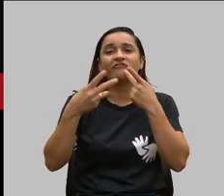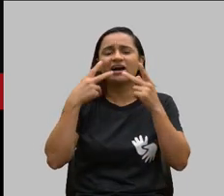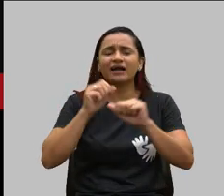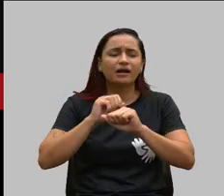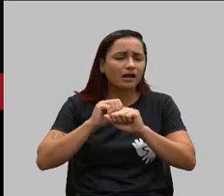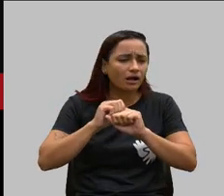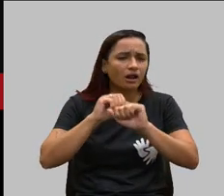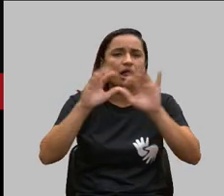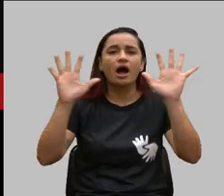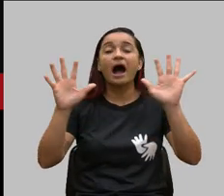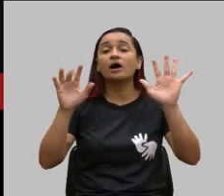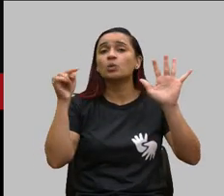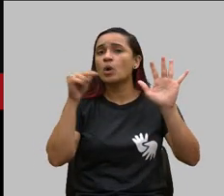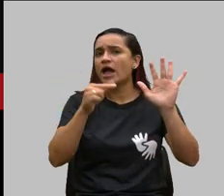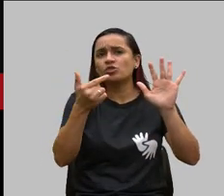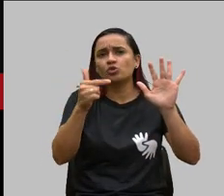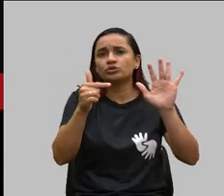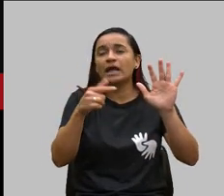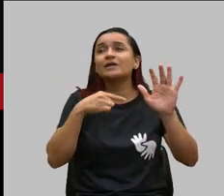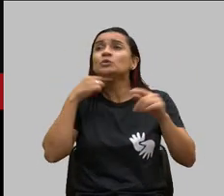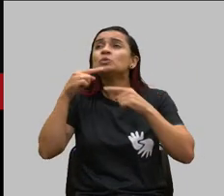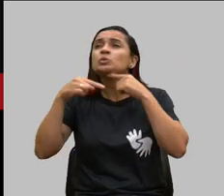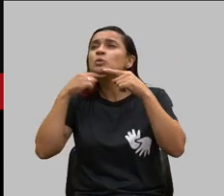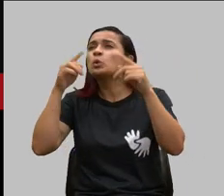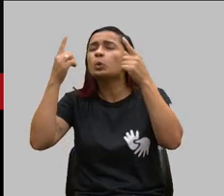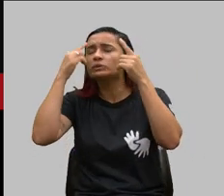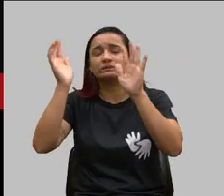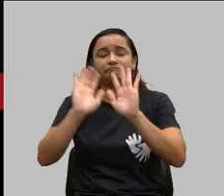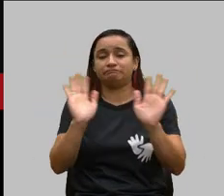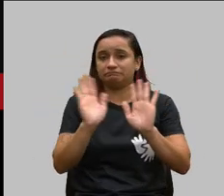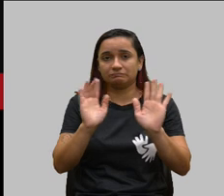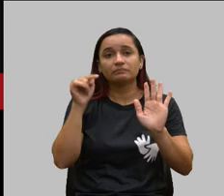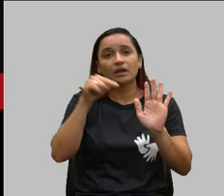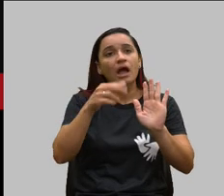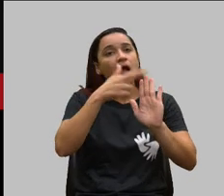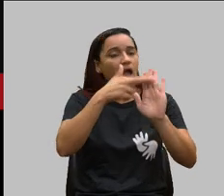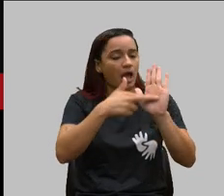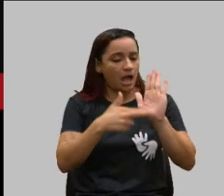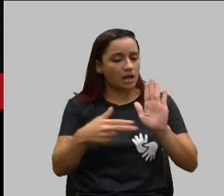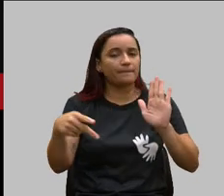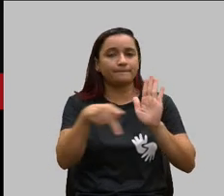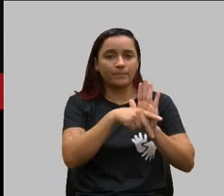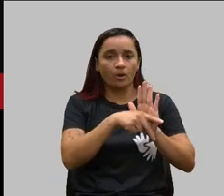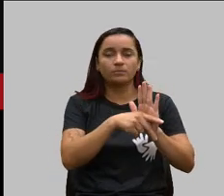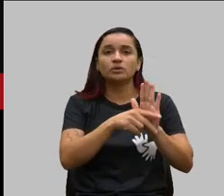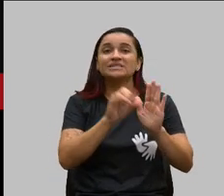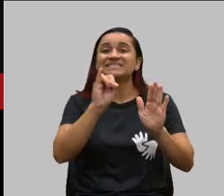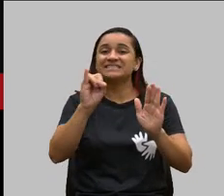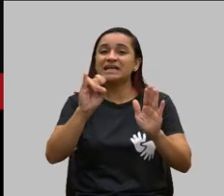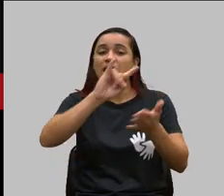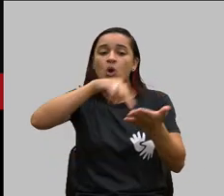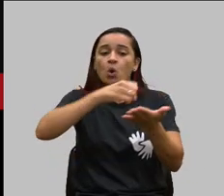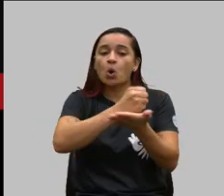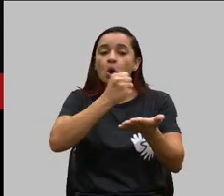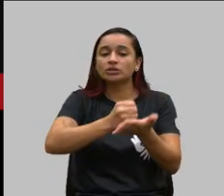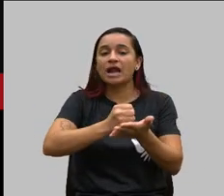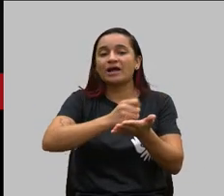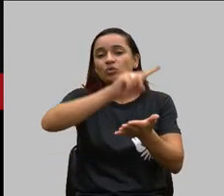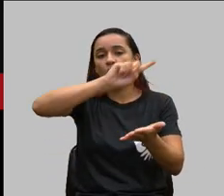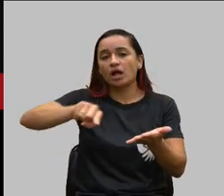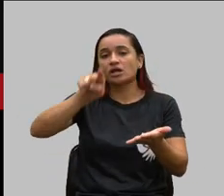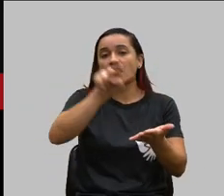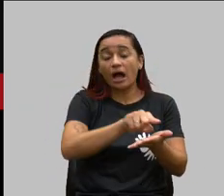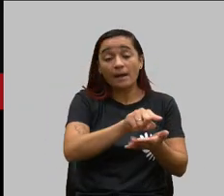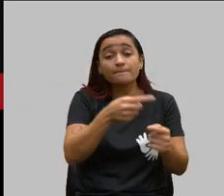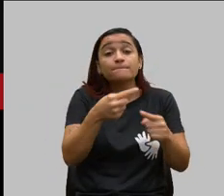sequer deixa margem do órgão regulador a regulamentação da rescisão dos contratos individuais por entender